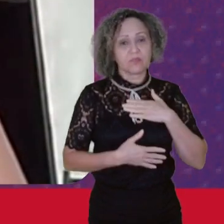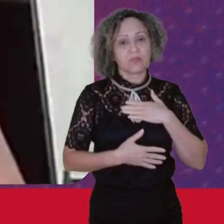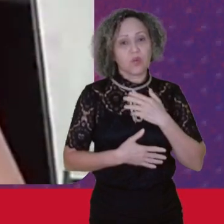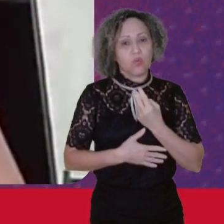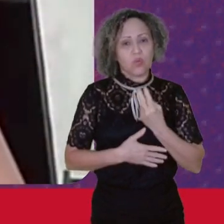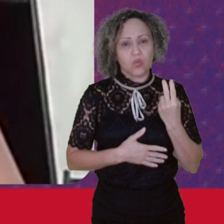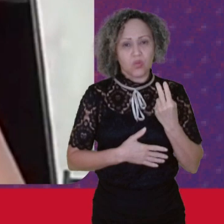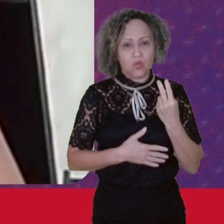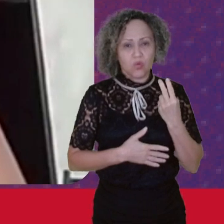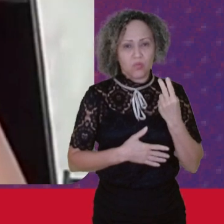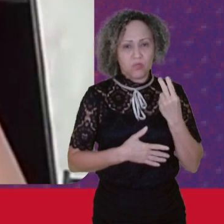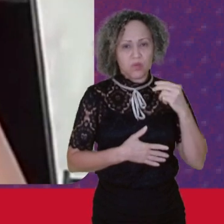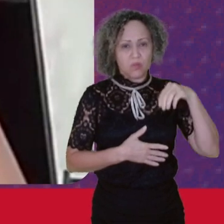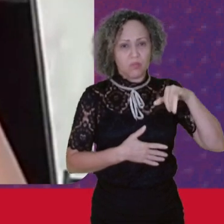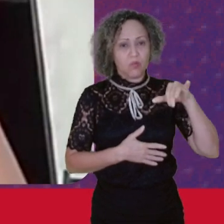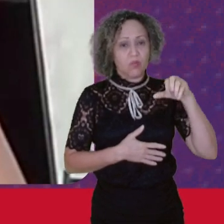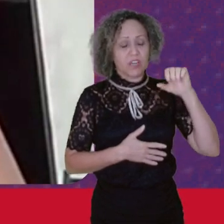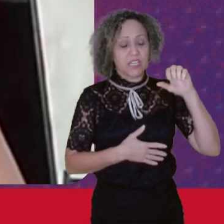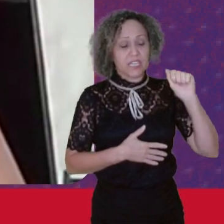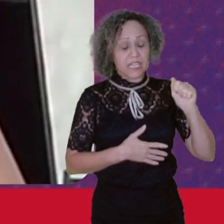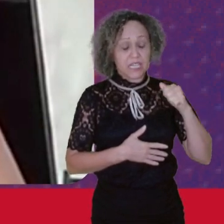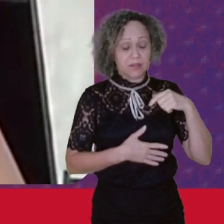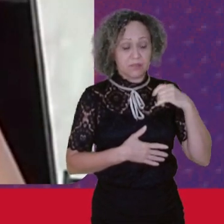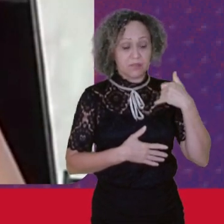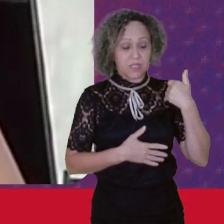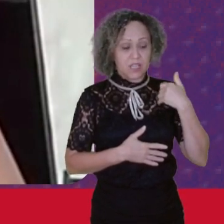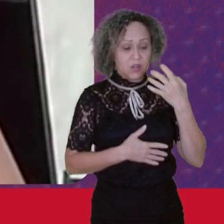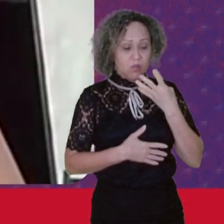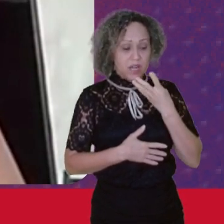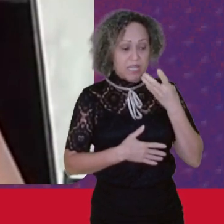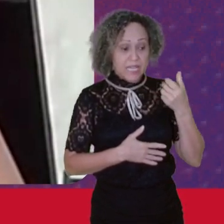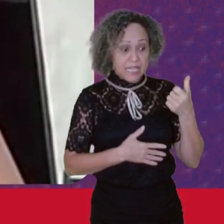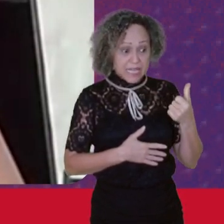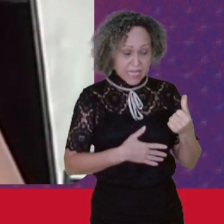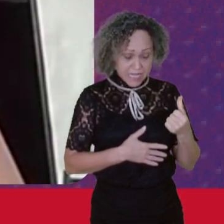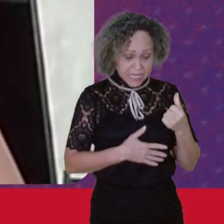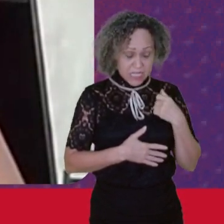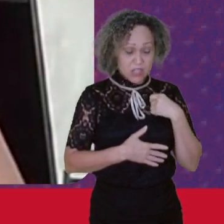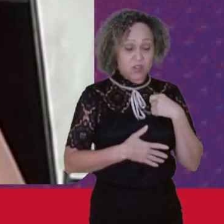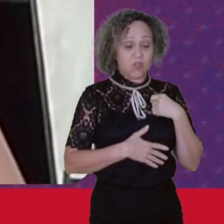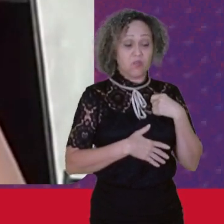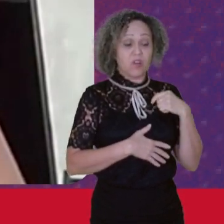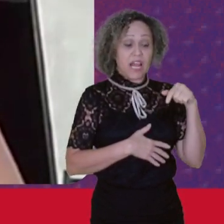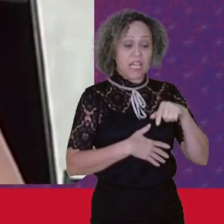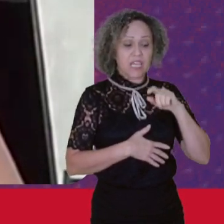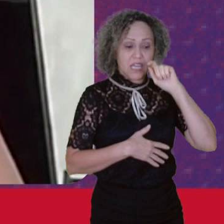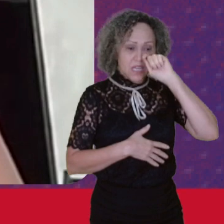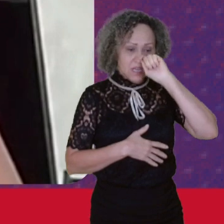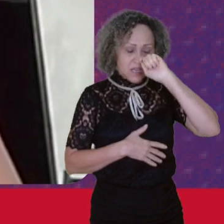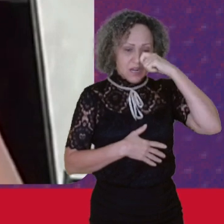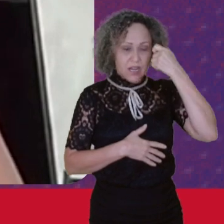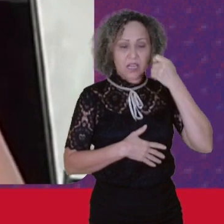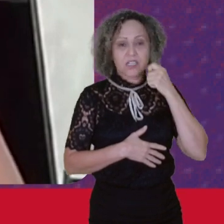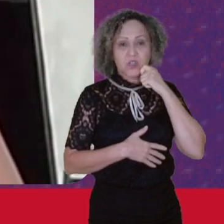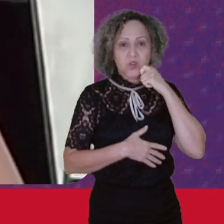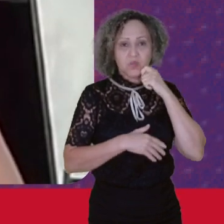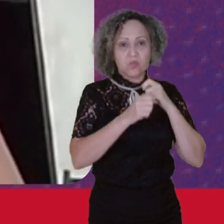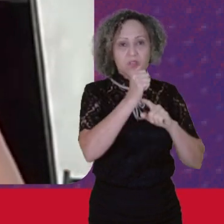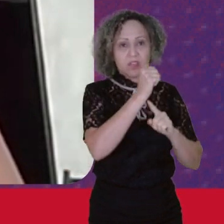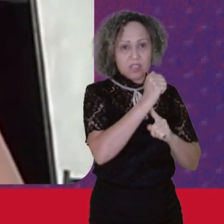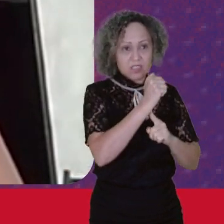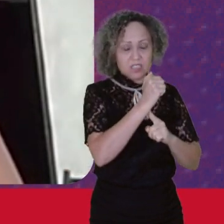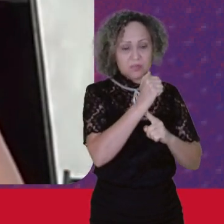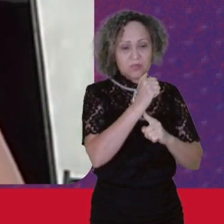Passos Santos Eu tenho 46 anos Moro aqui em Aracaju, Sergipe Exatamente no bairro